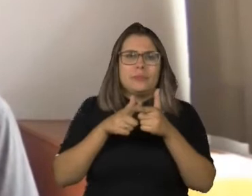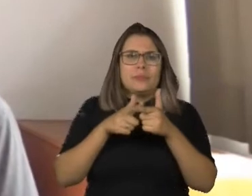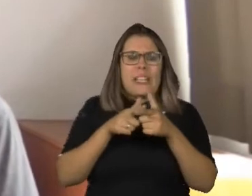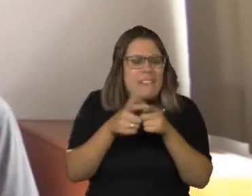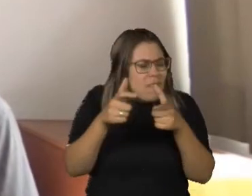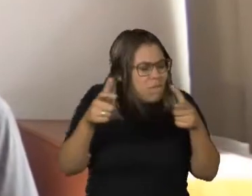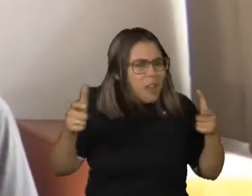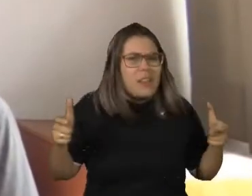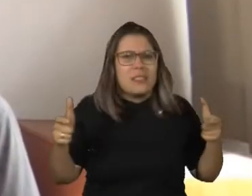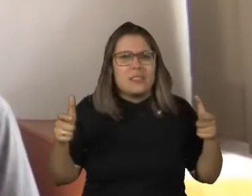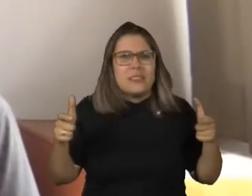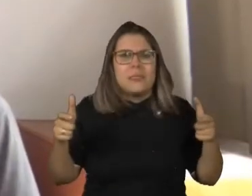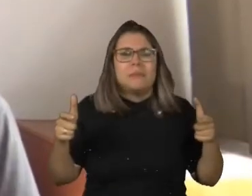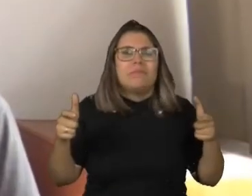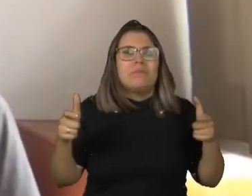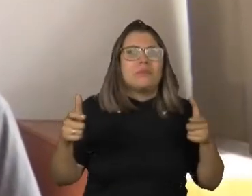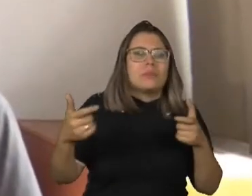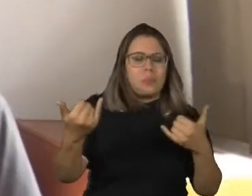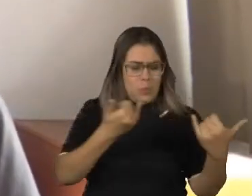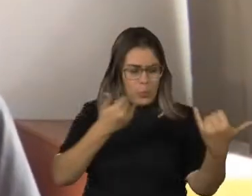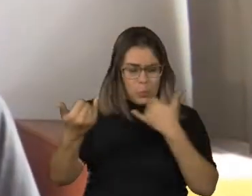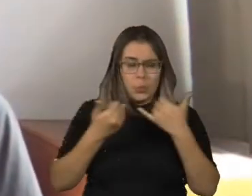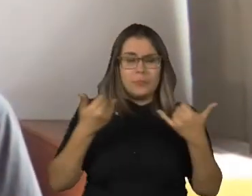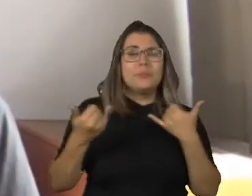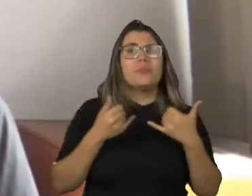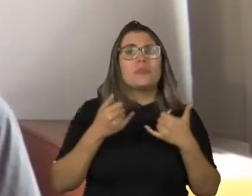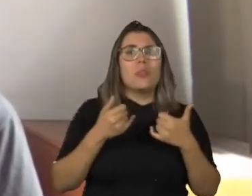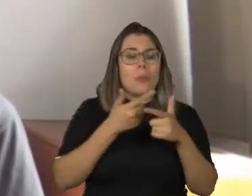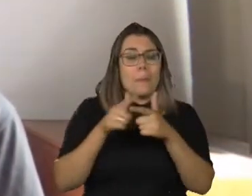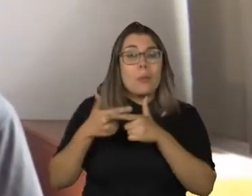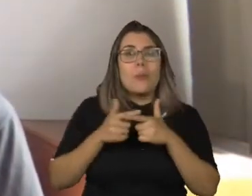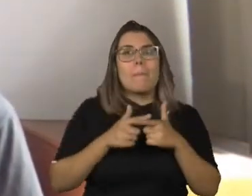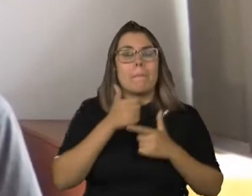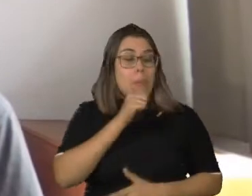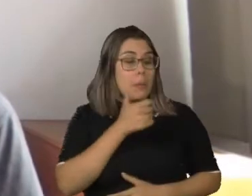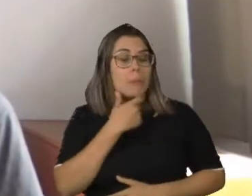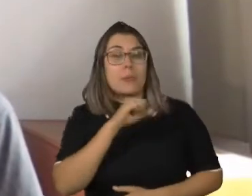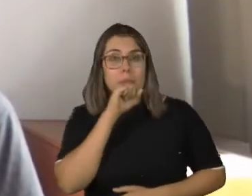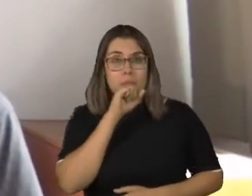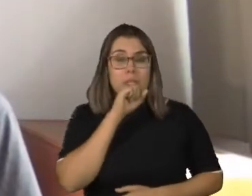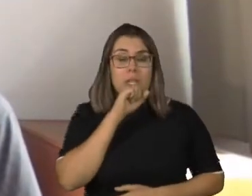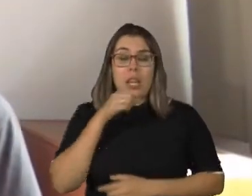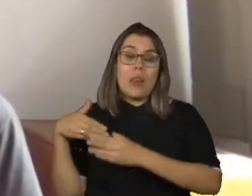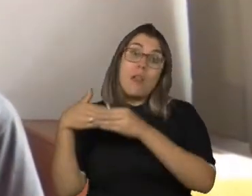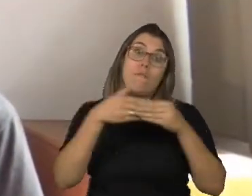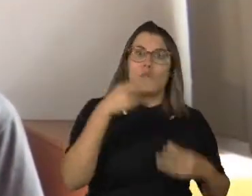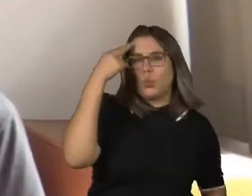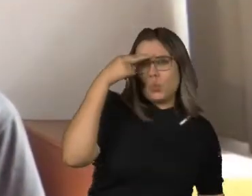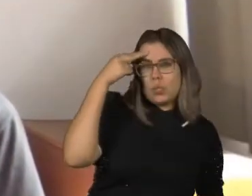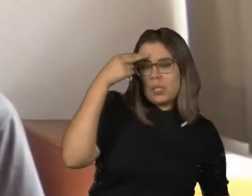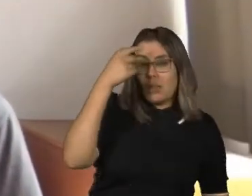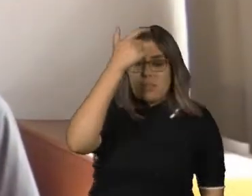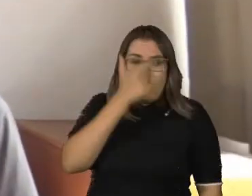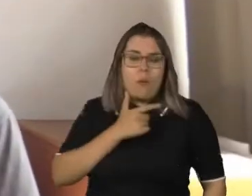desses médicos que estava investigando a origem desses problemas que falou para os meus pais me levarem a um neurologista. Eu era muito